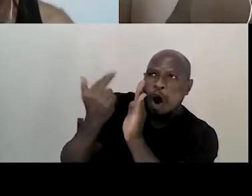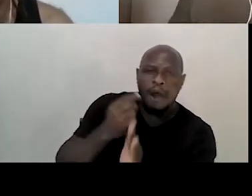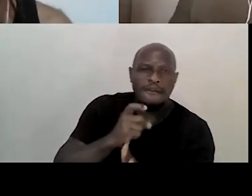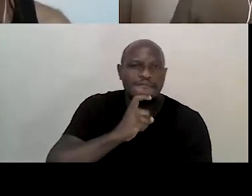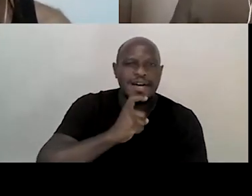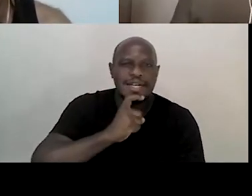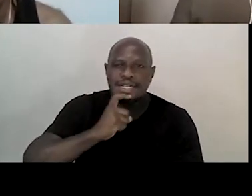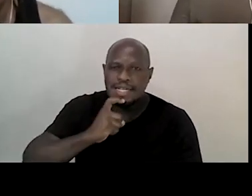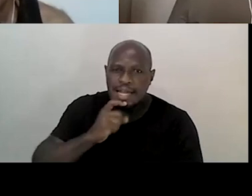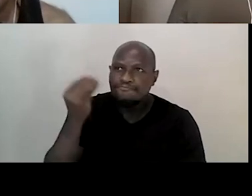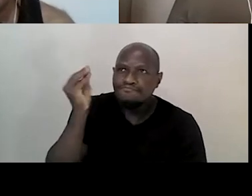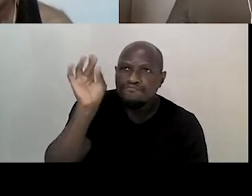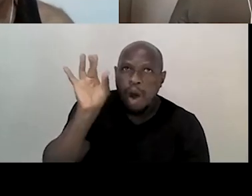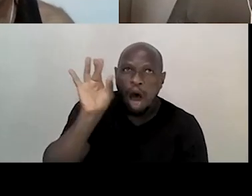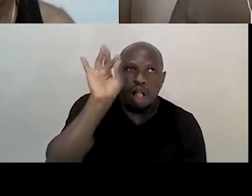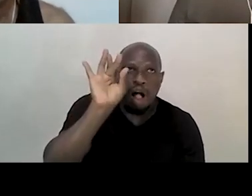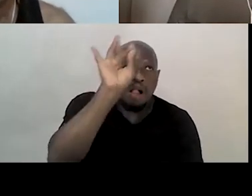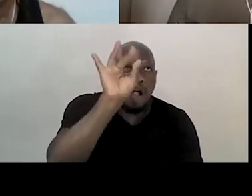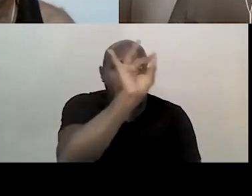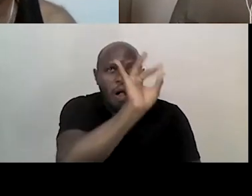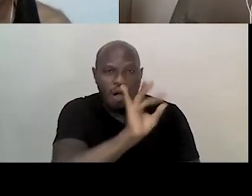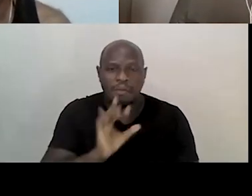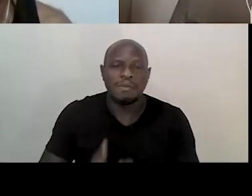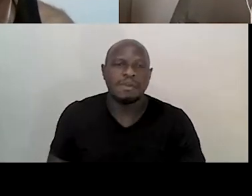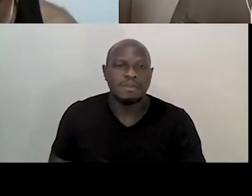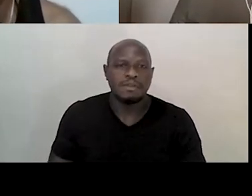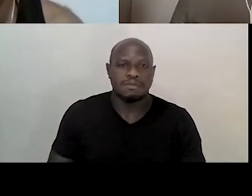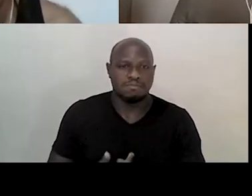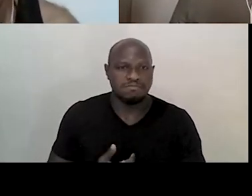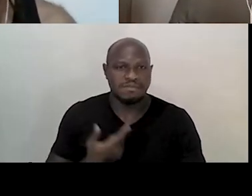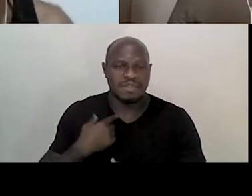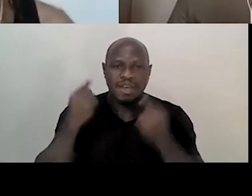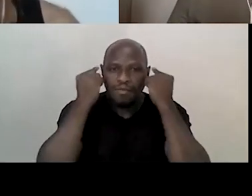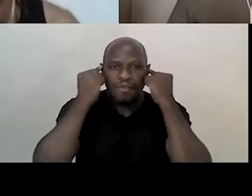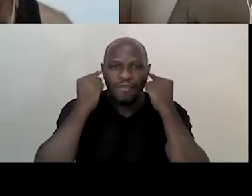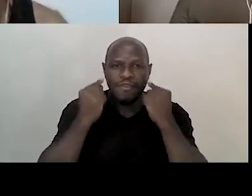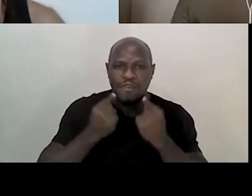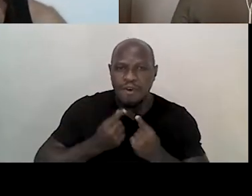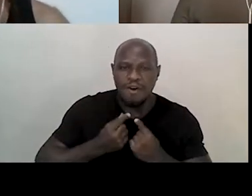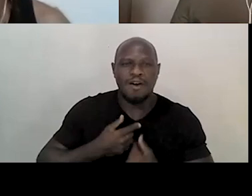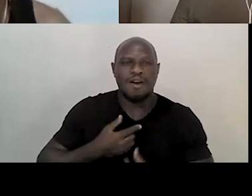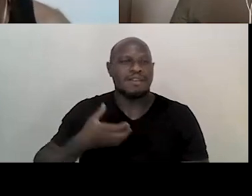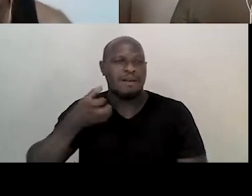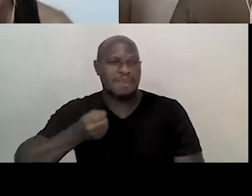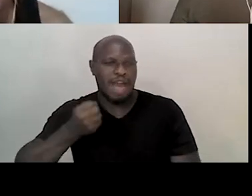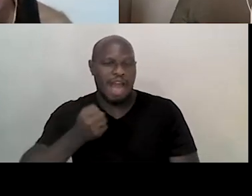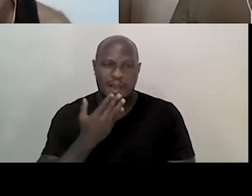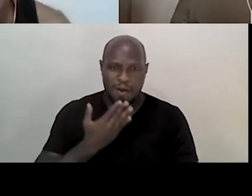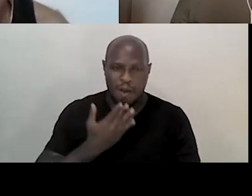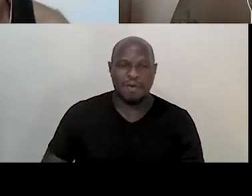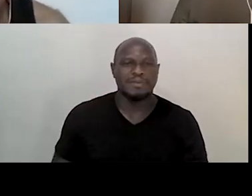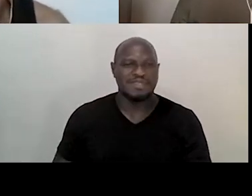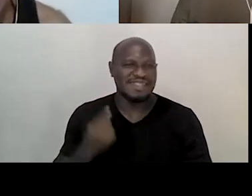em adesivo e com fone de ouvido branco, está aqui torado no meu ouvido.